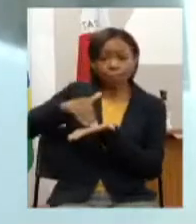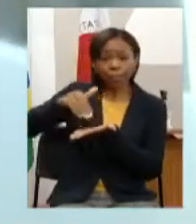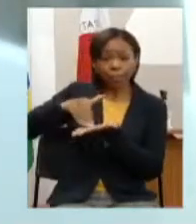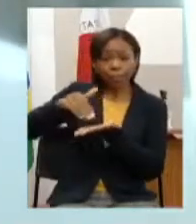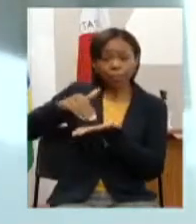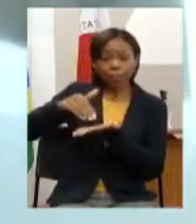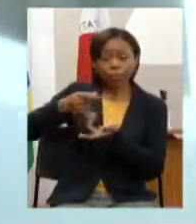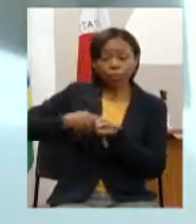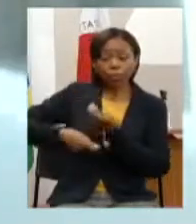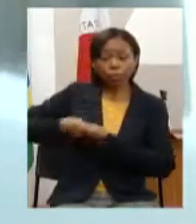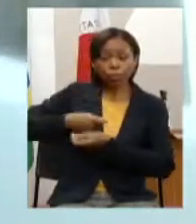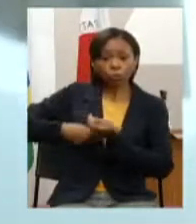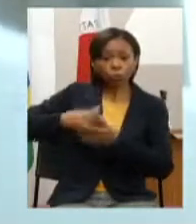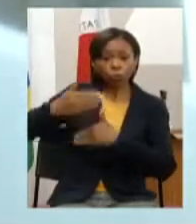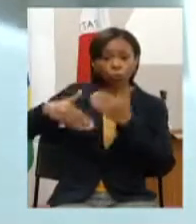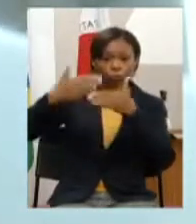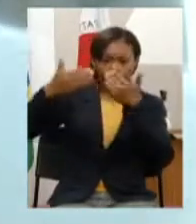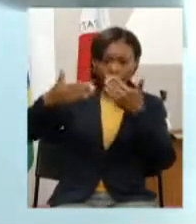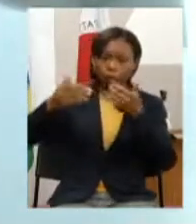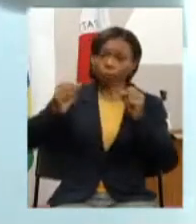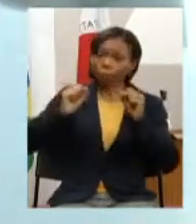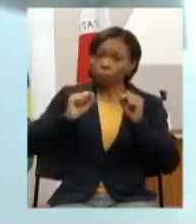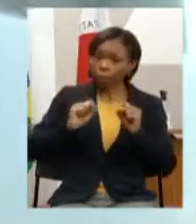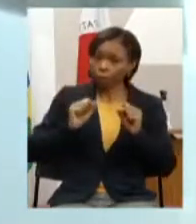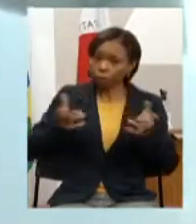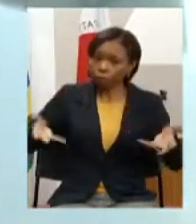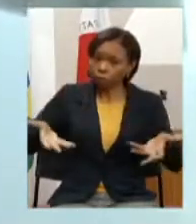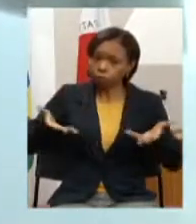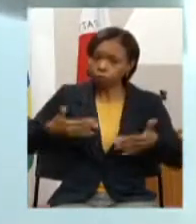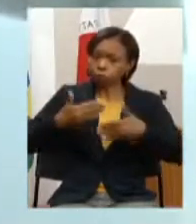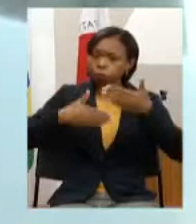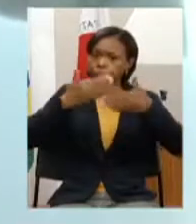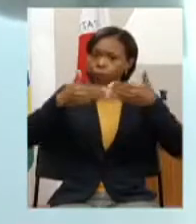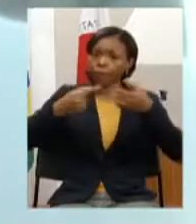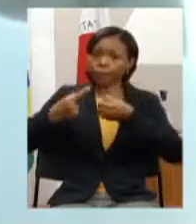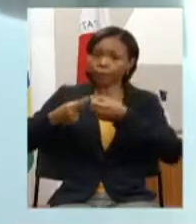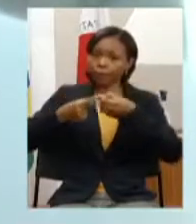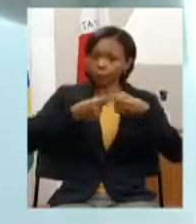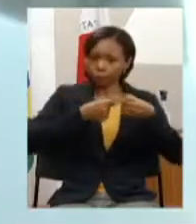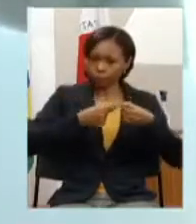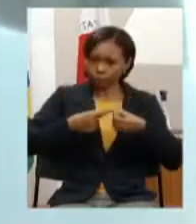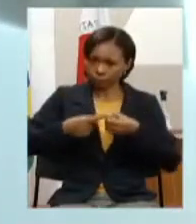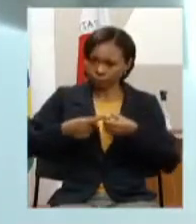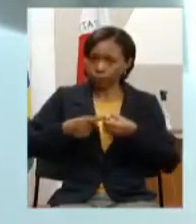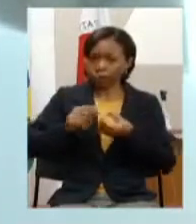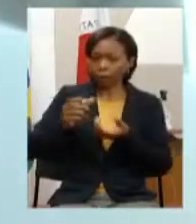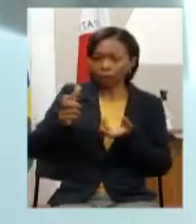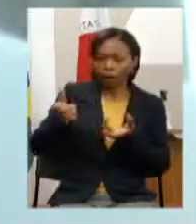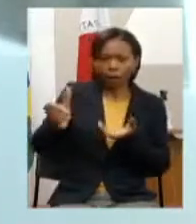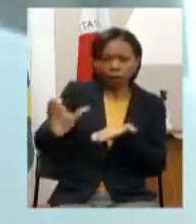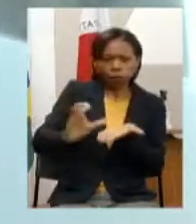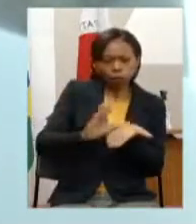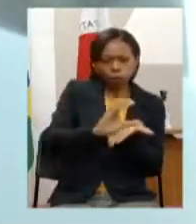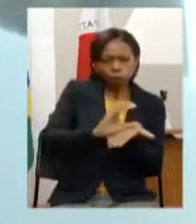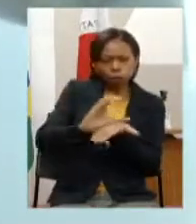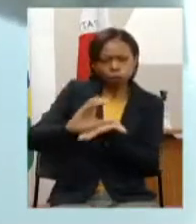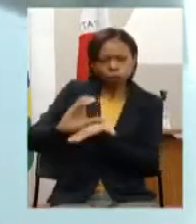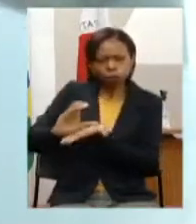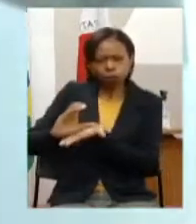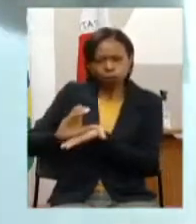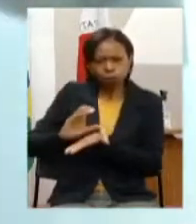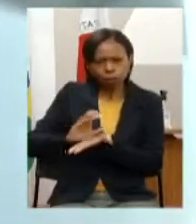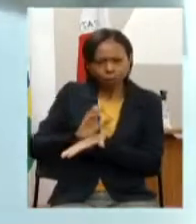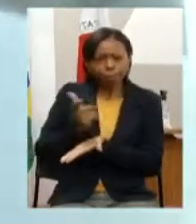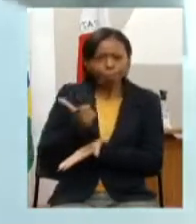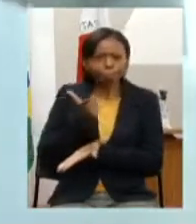sede para promoção da capacidade de municípios para a atração de investimentos e gestão de projetos